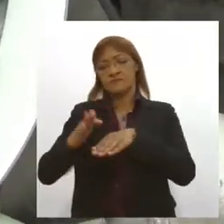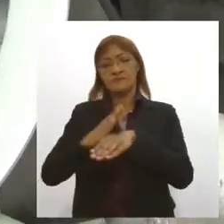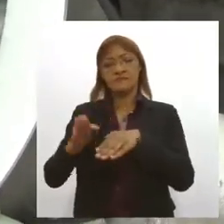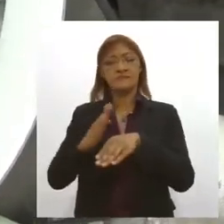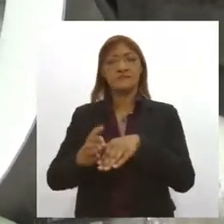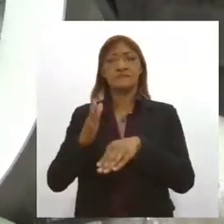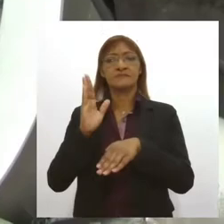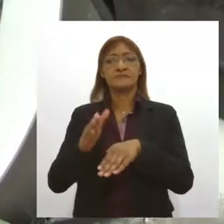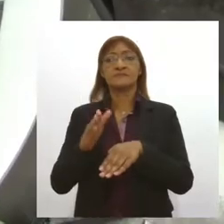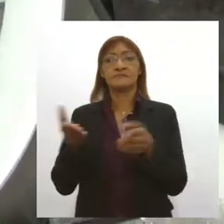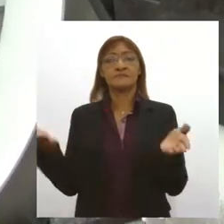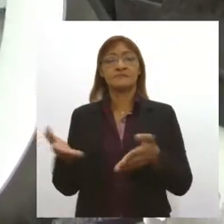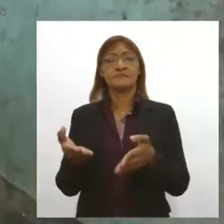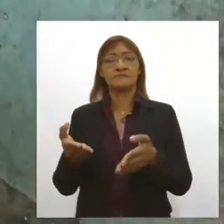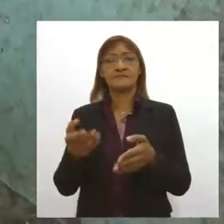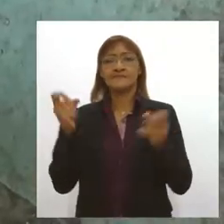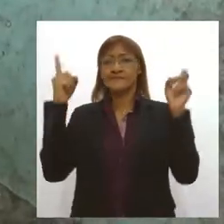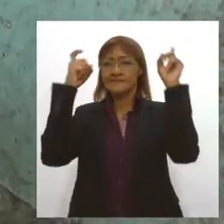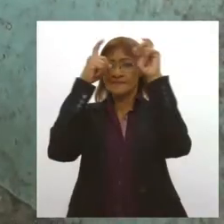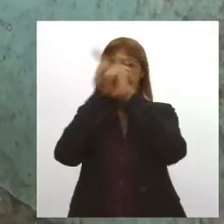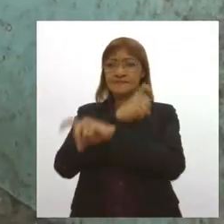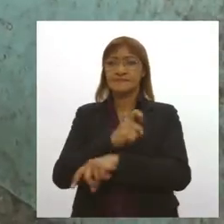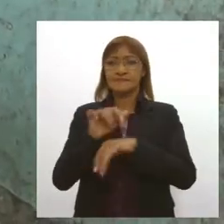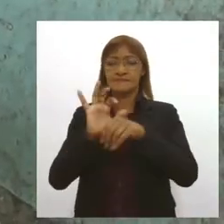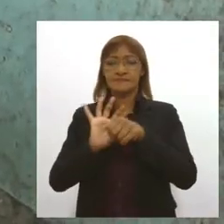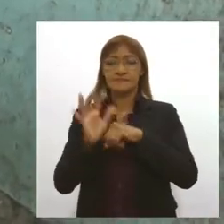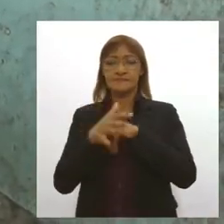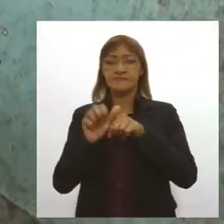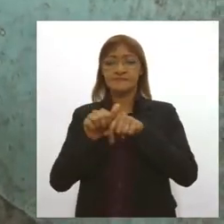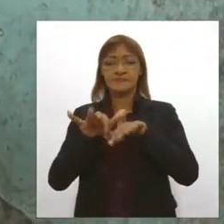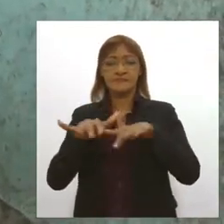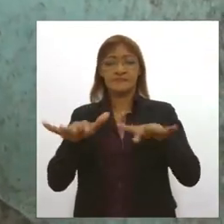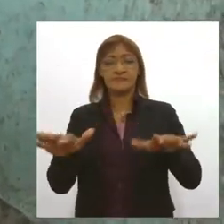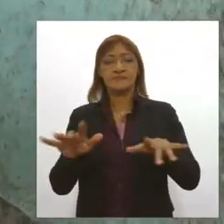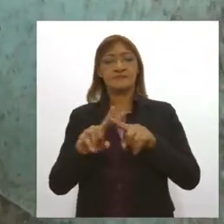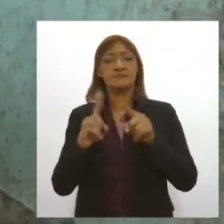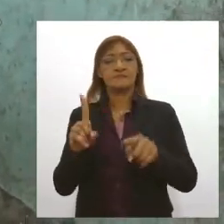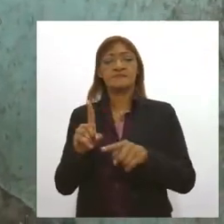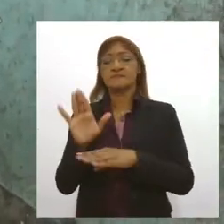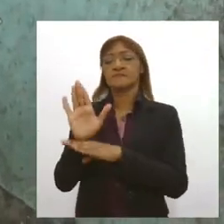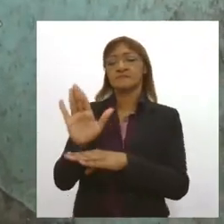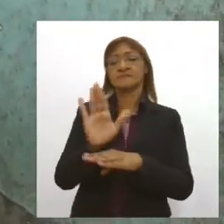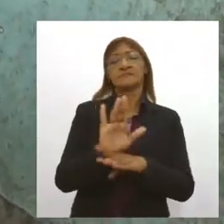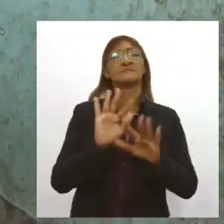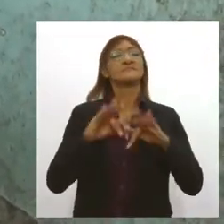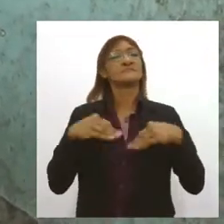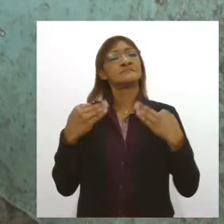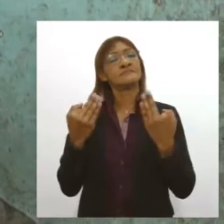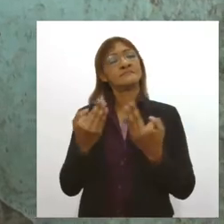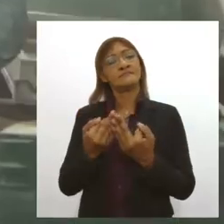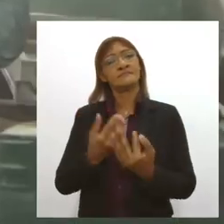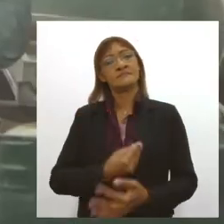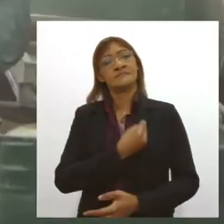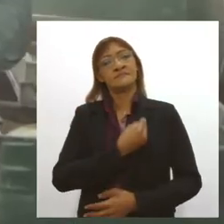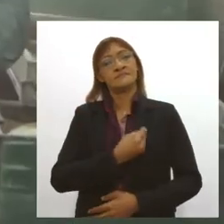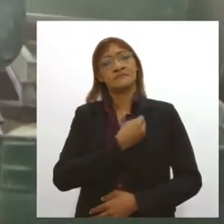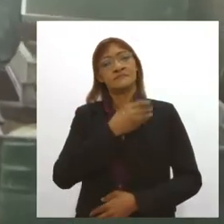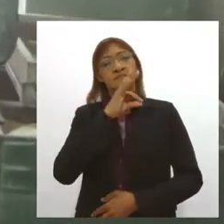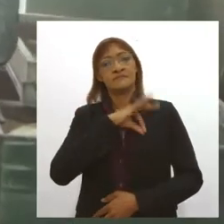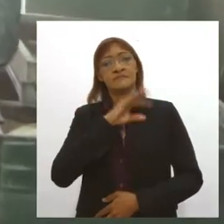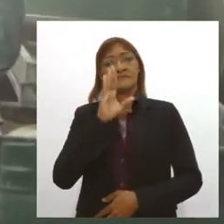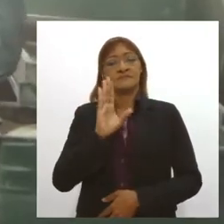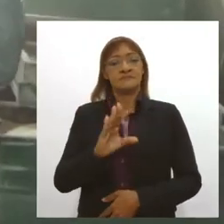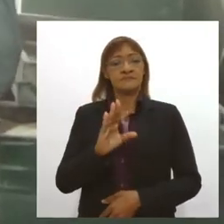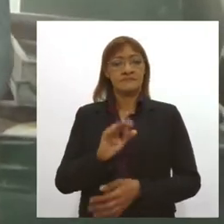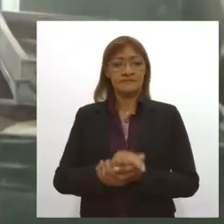como o da pandemia o processamento tem garantido a muitas famílias o pão de cada dia só nessa